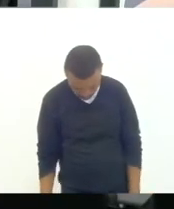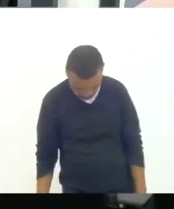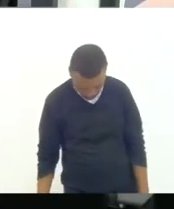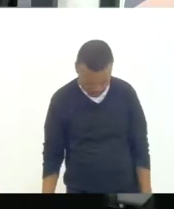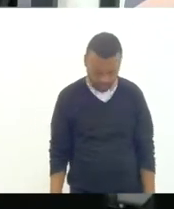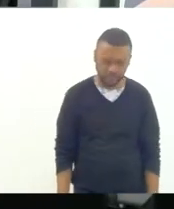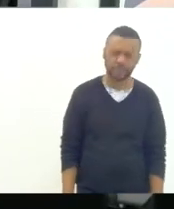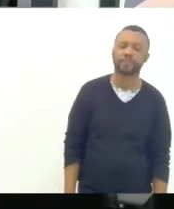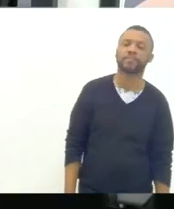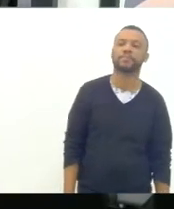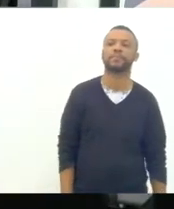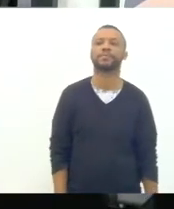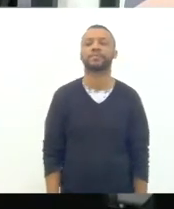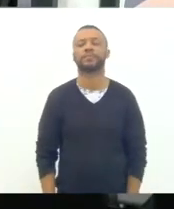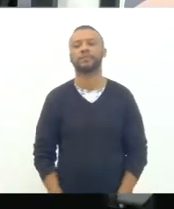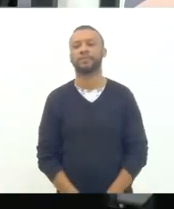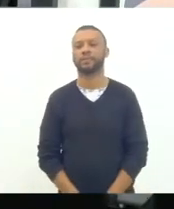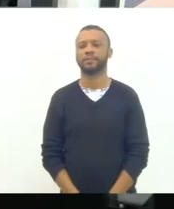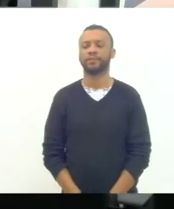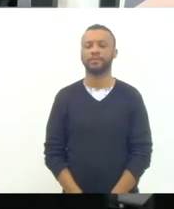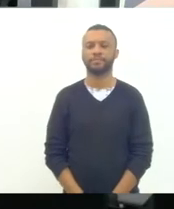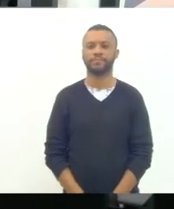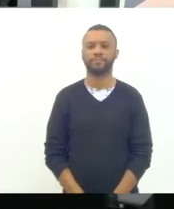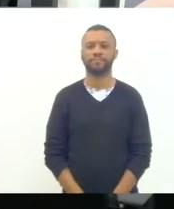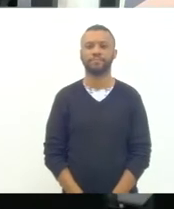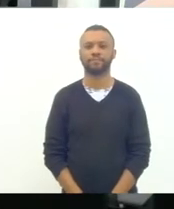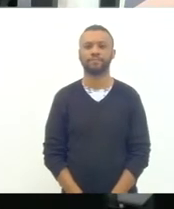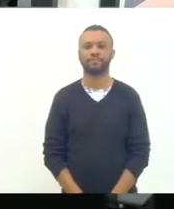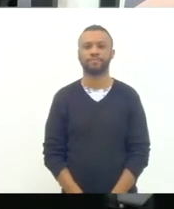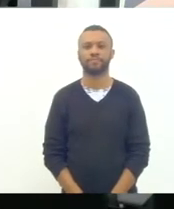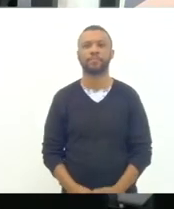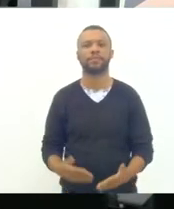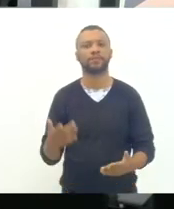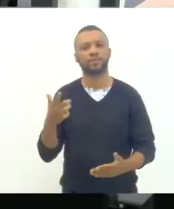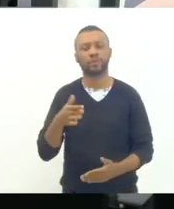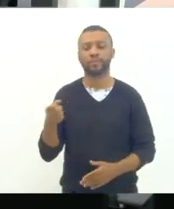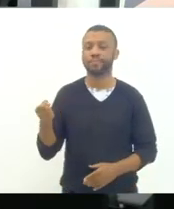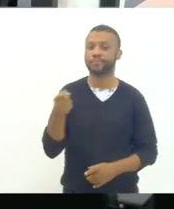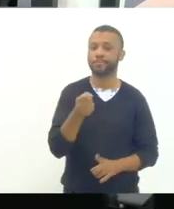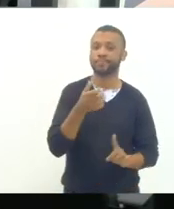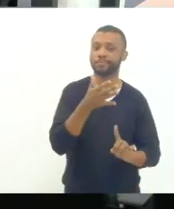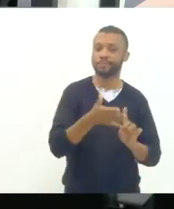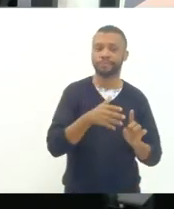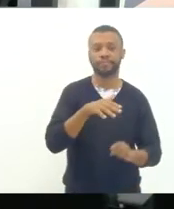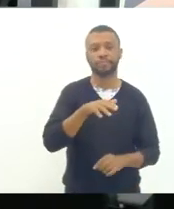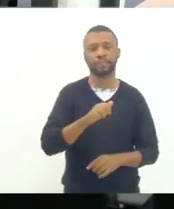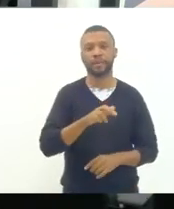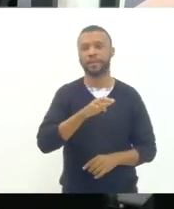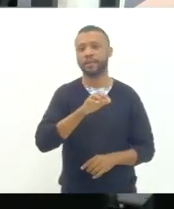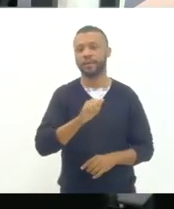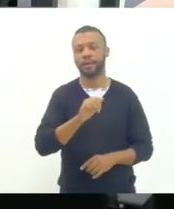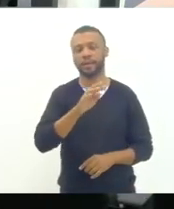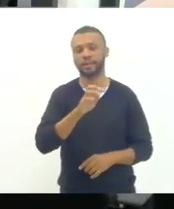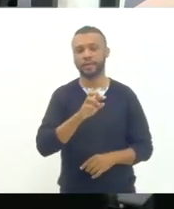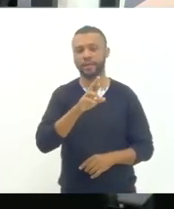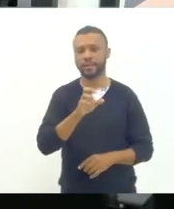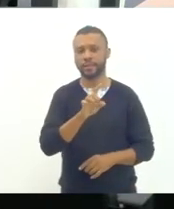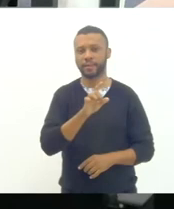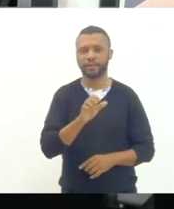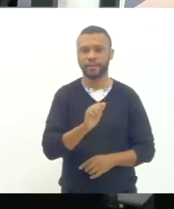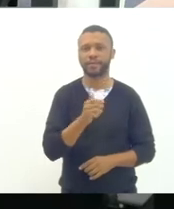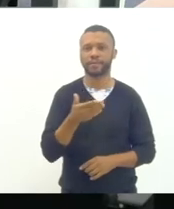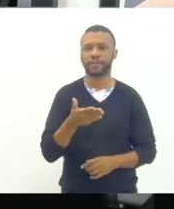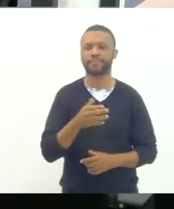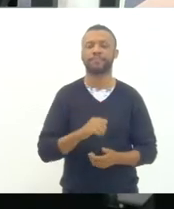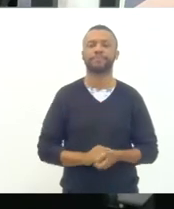obrigado Malvina então agora novamente passa a palavra para Maria Tereza Vance então nós íamos